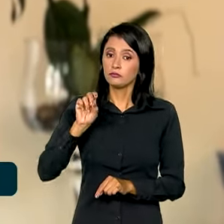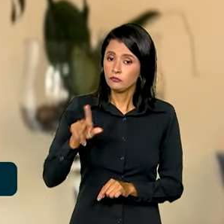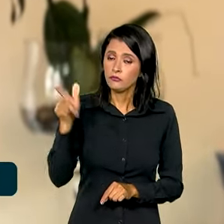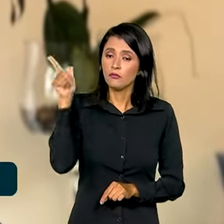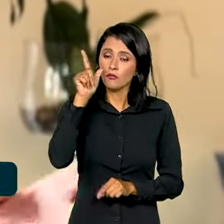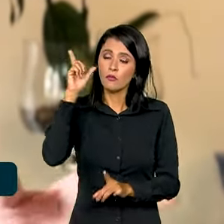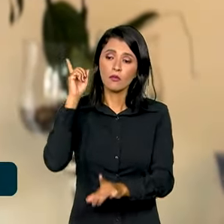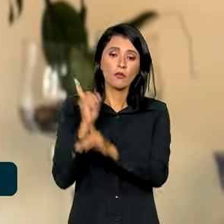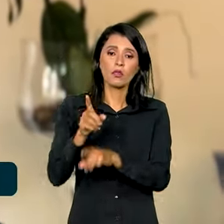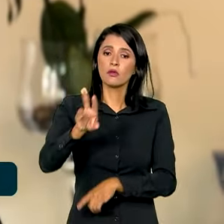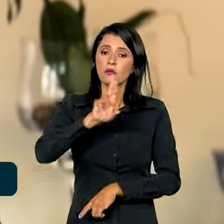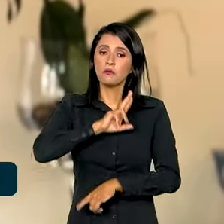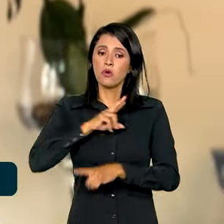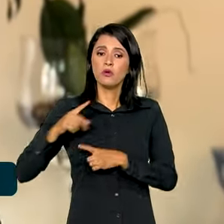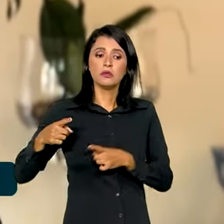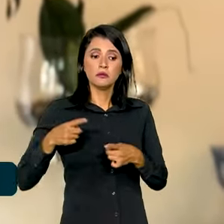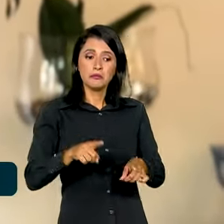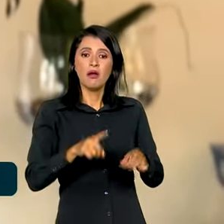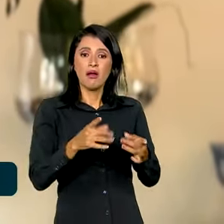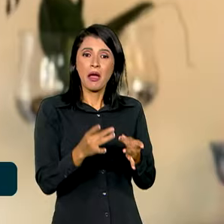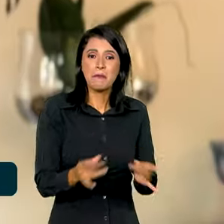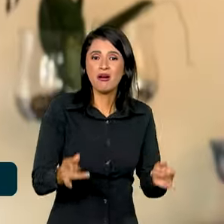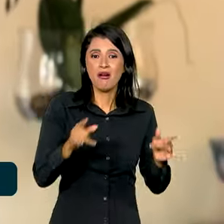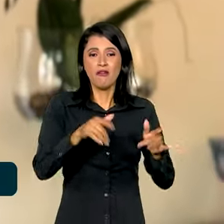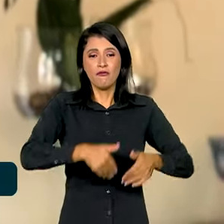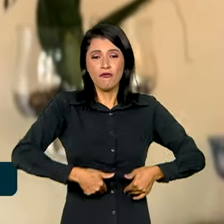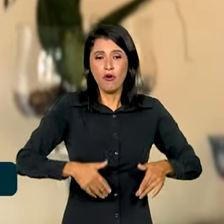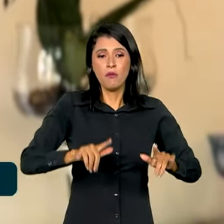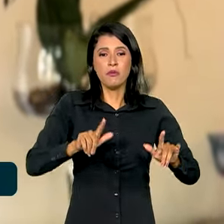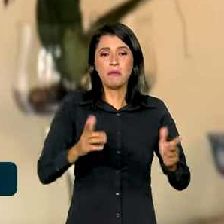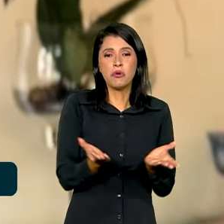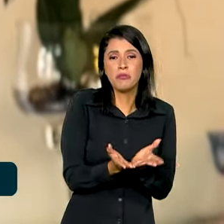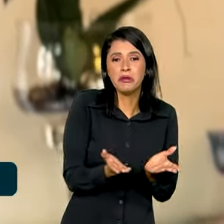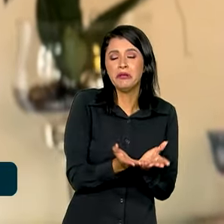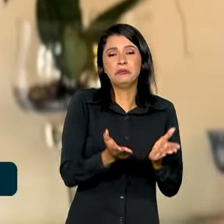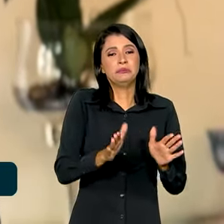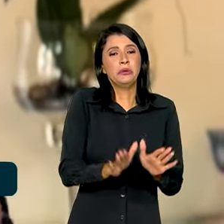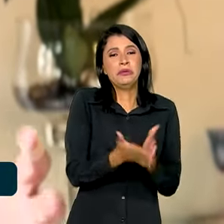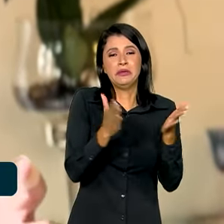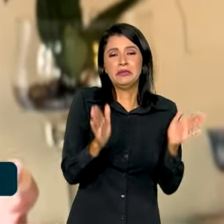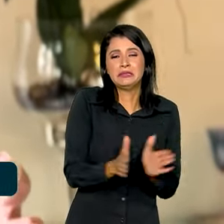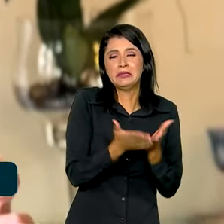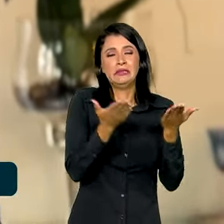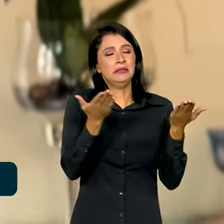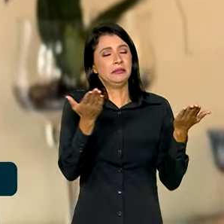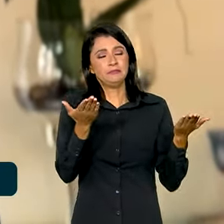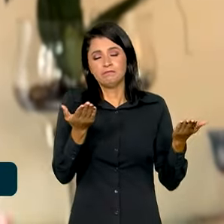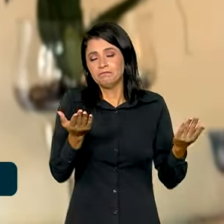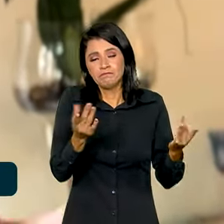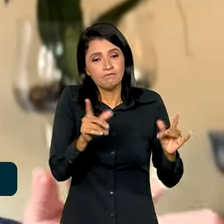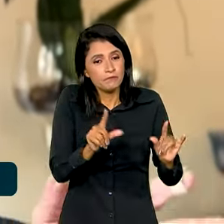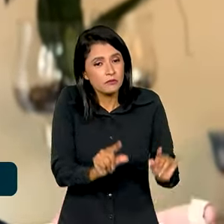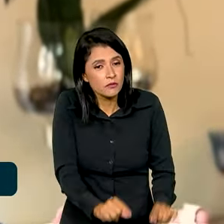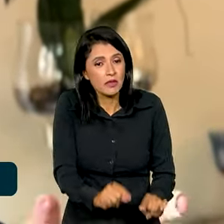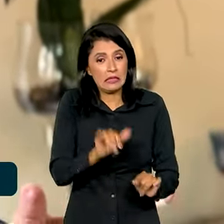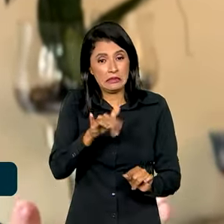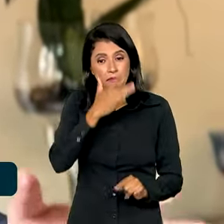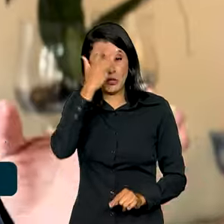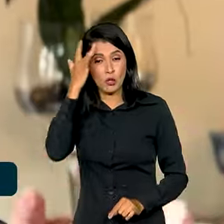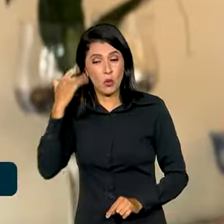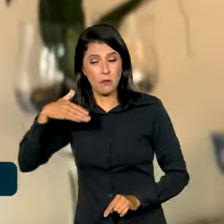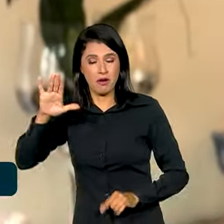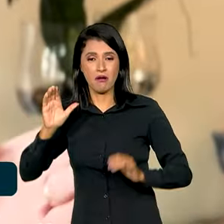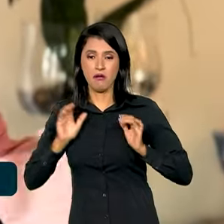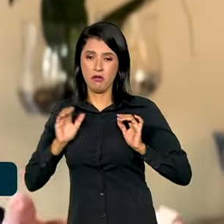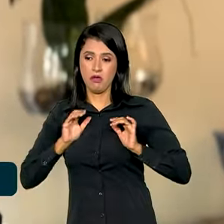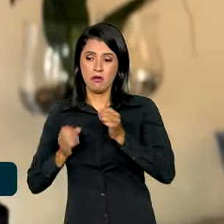para o combate à fome e a redução da pobreza no mundo se os mais ricos, além de estabelecer